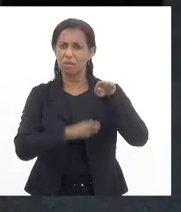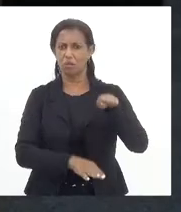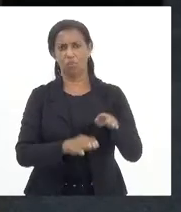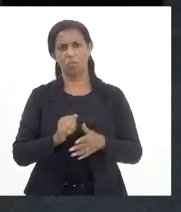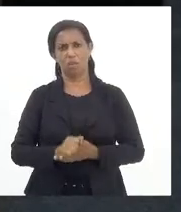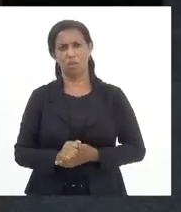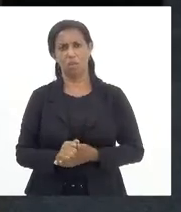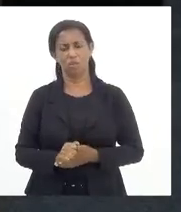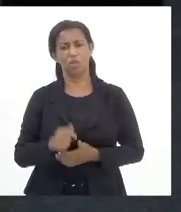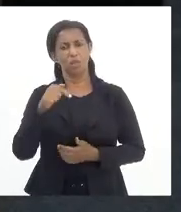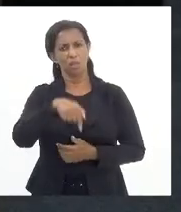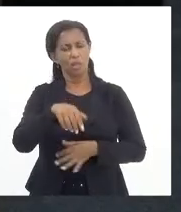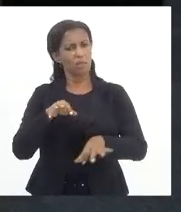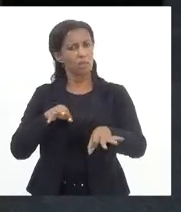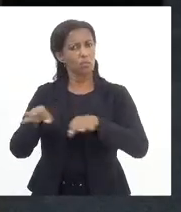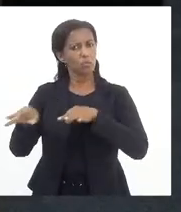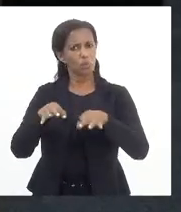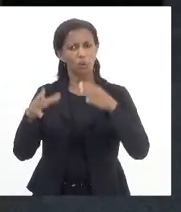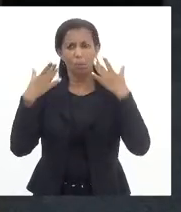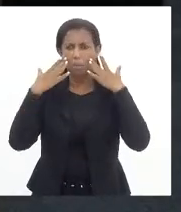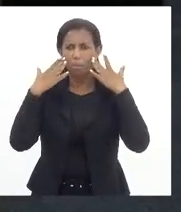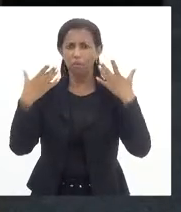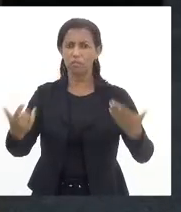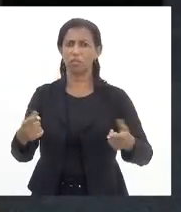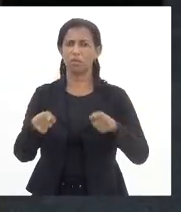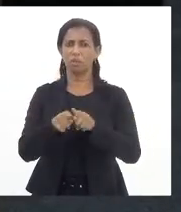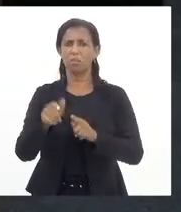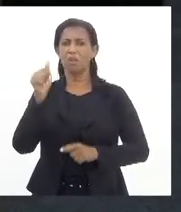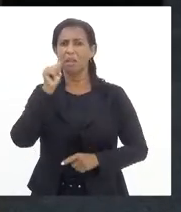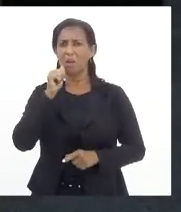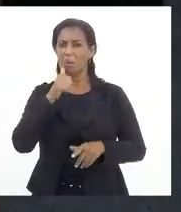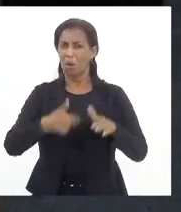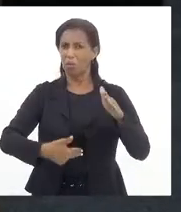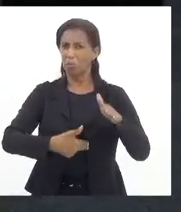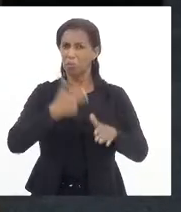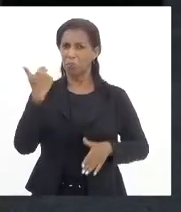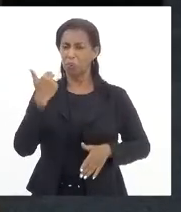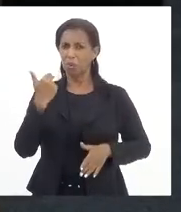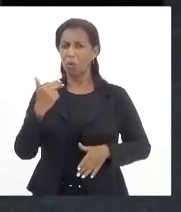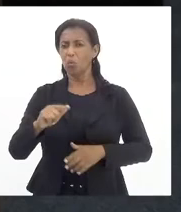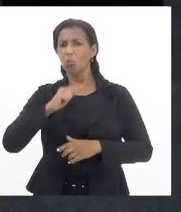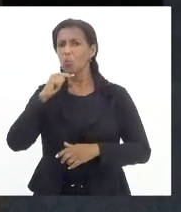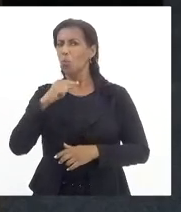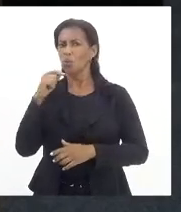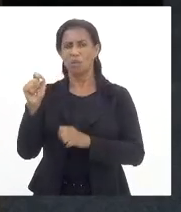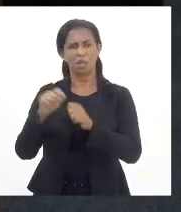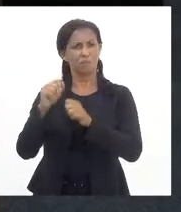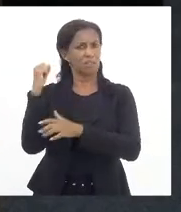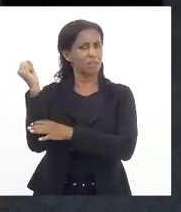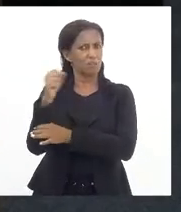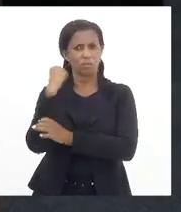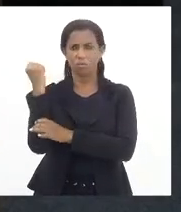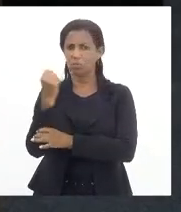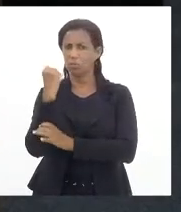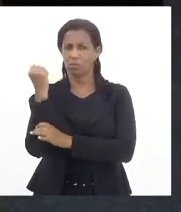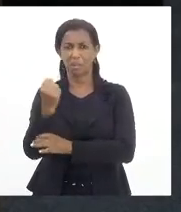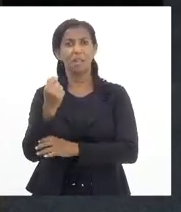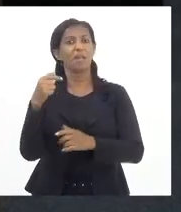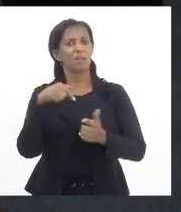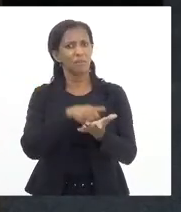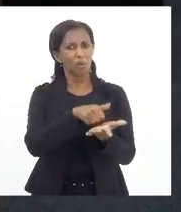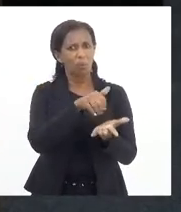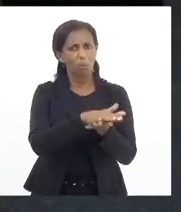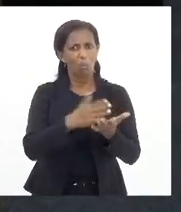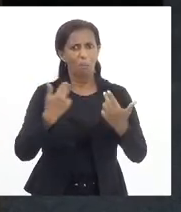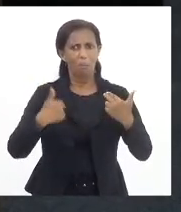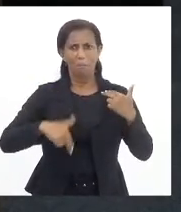nesta sua forma de manifestação de pressão, que as mulheres são mais tectomizadas, não conseguem fazer fisioterapia preventiva, ficam com sequelas,